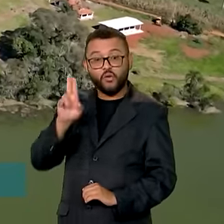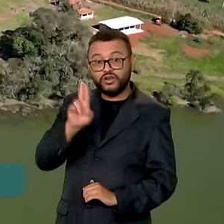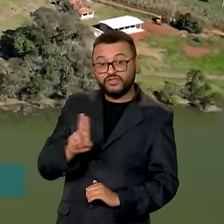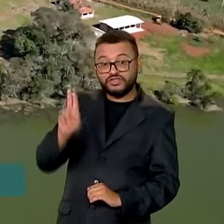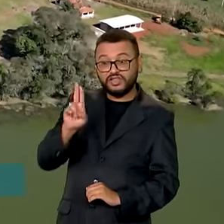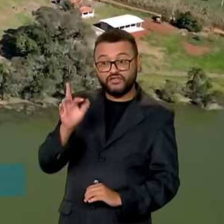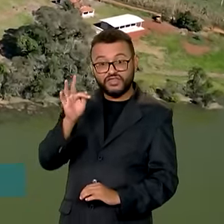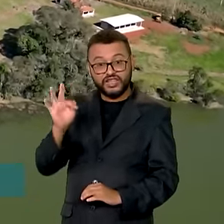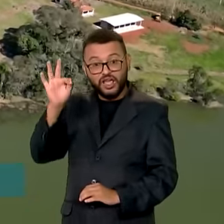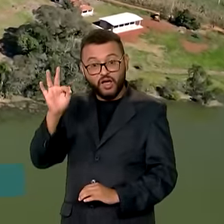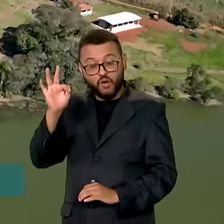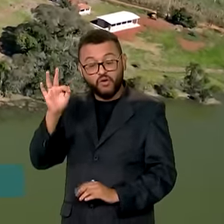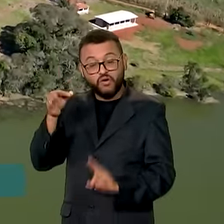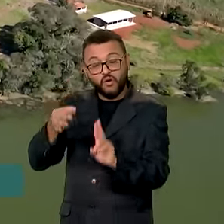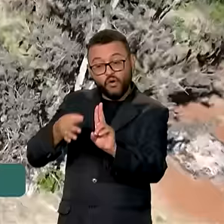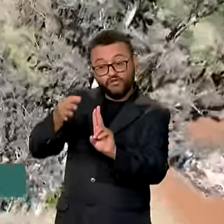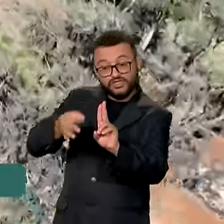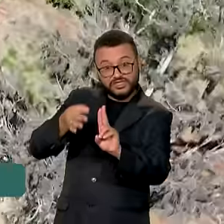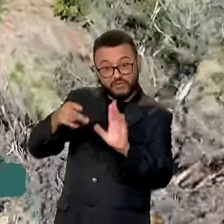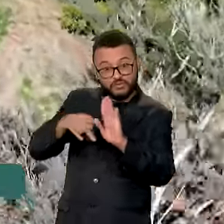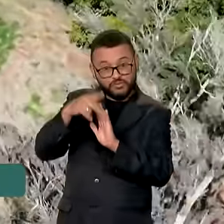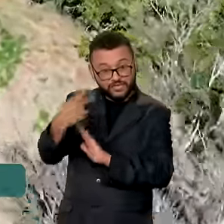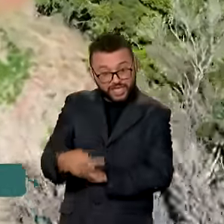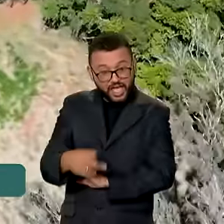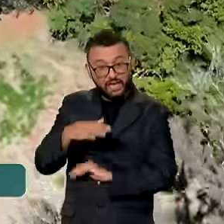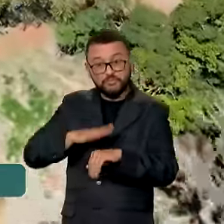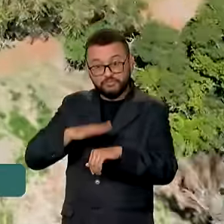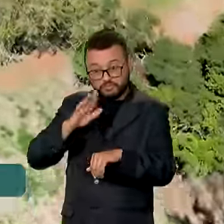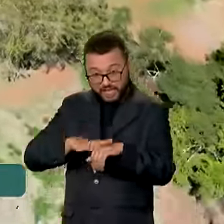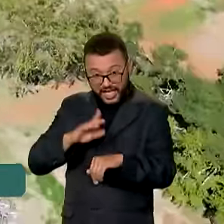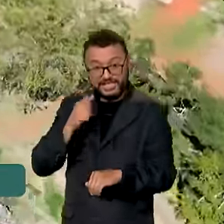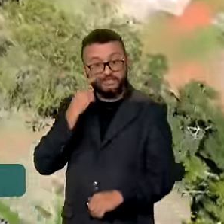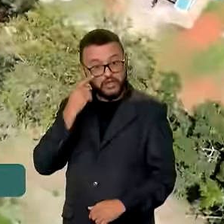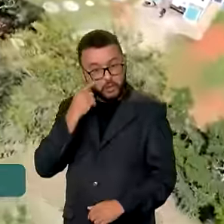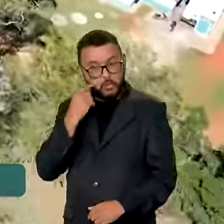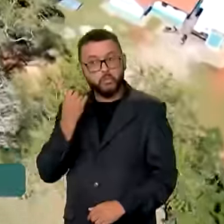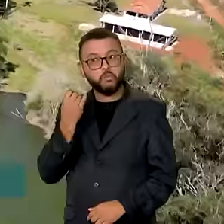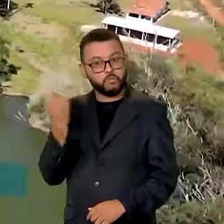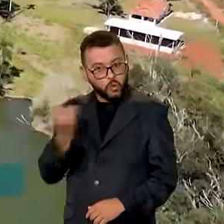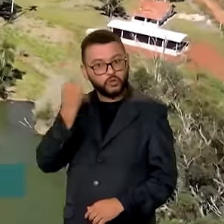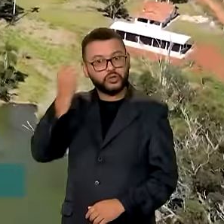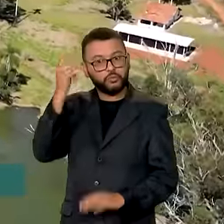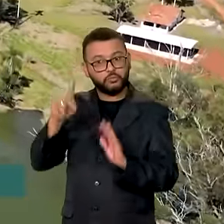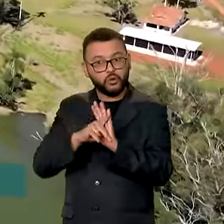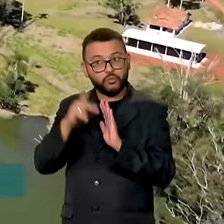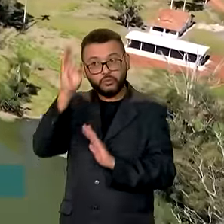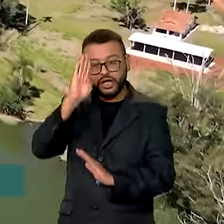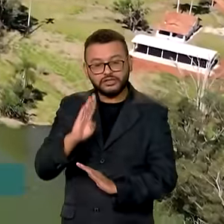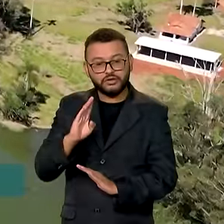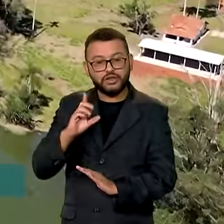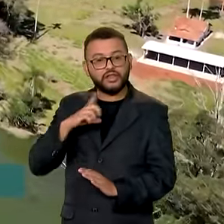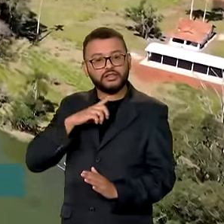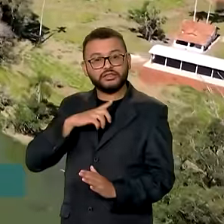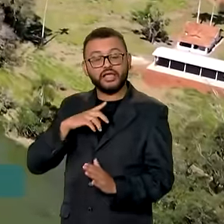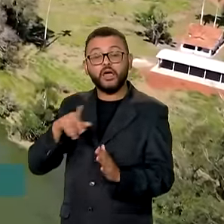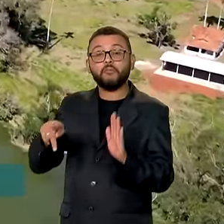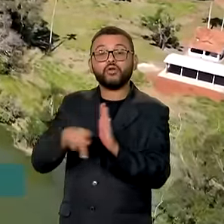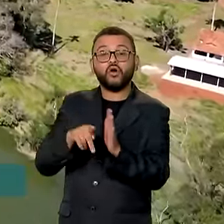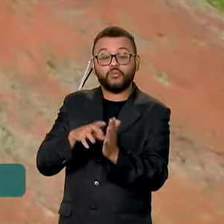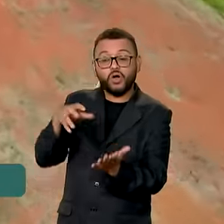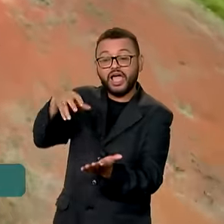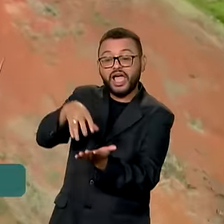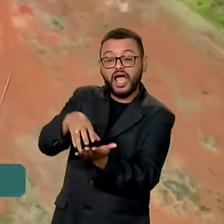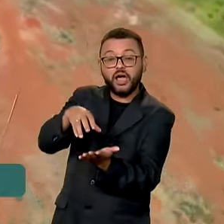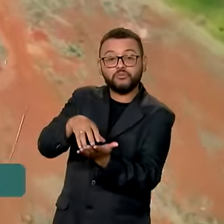Federal de São Carlos, ao Fiscar, é uma das mais bem avaliadas do país. O campus Lagoa do Sino, em